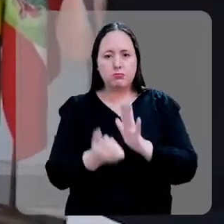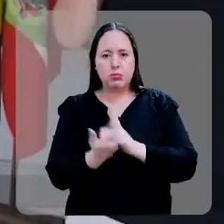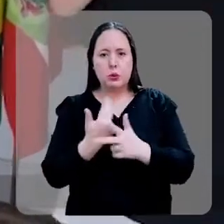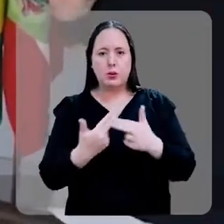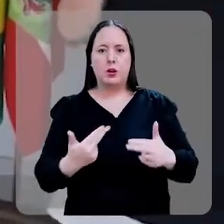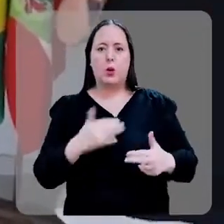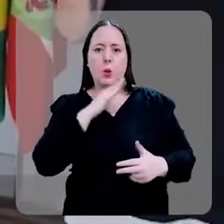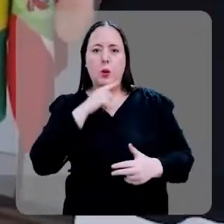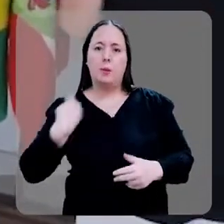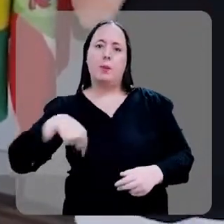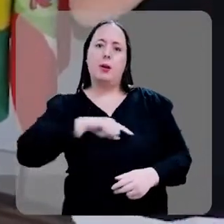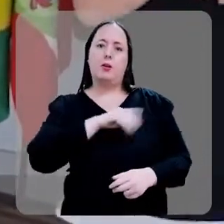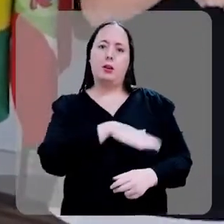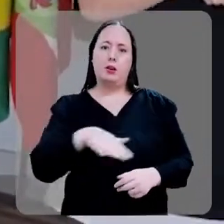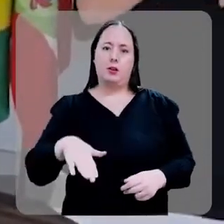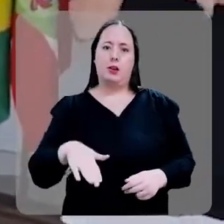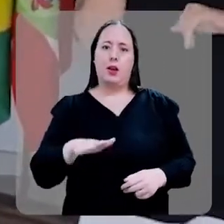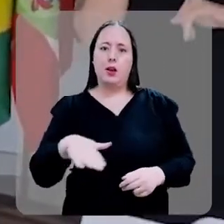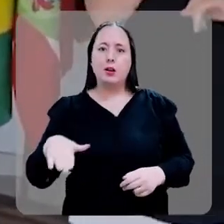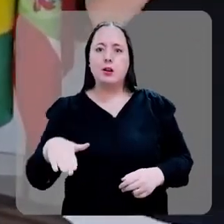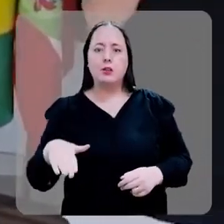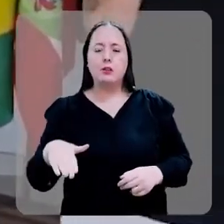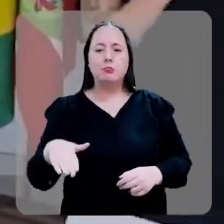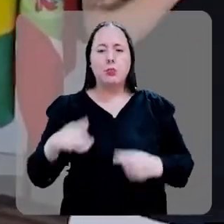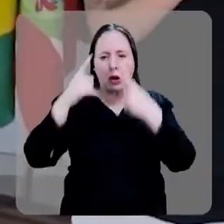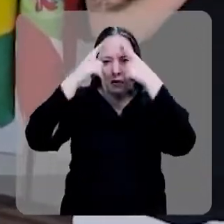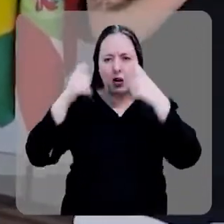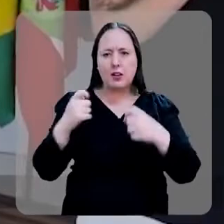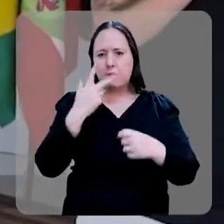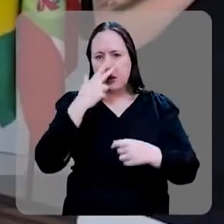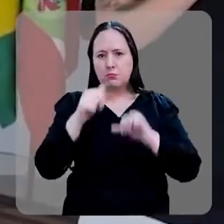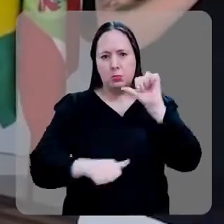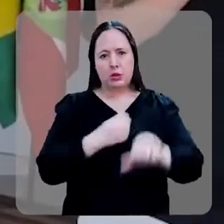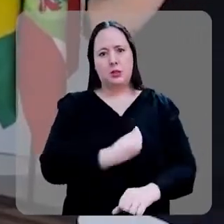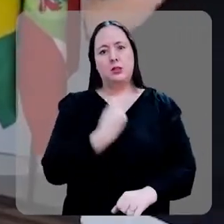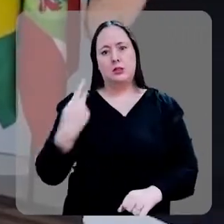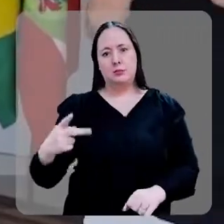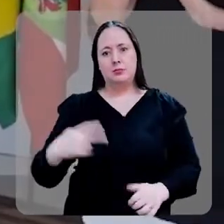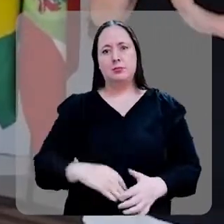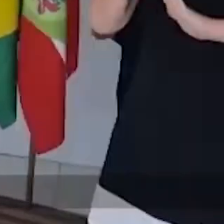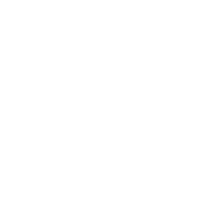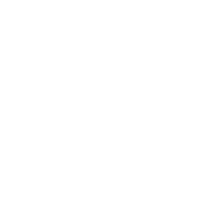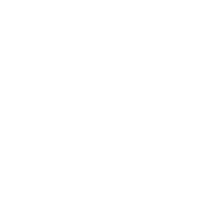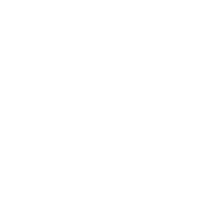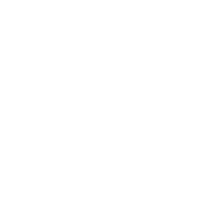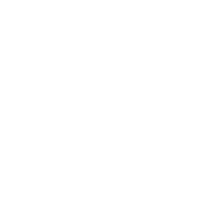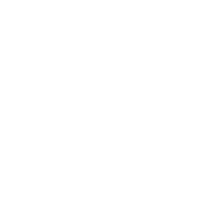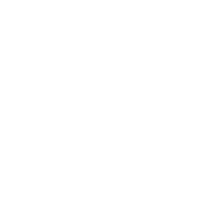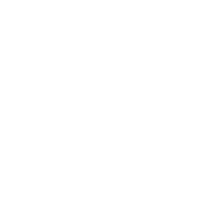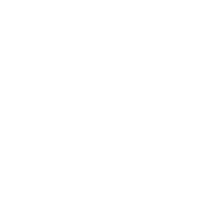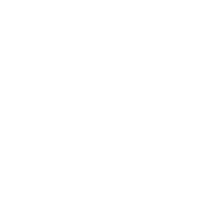e evitar muitos males para as nossas crianças, tirar crianças de ciclos da violência.